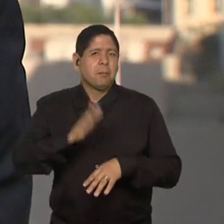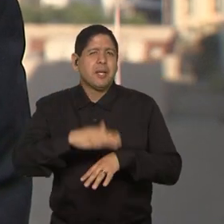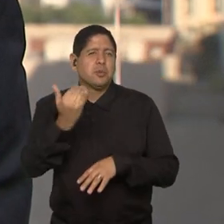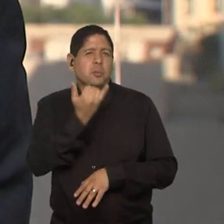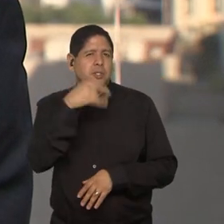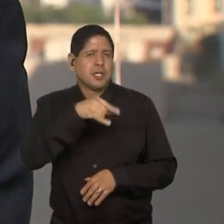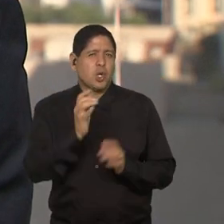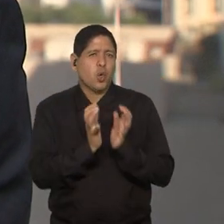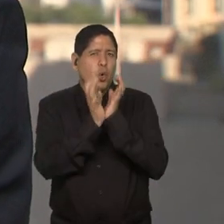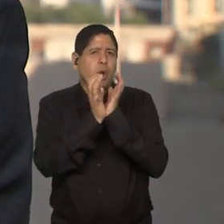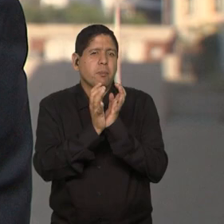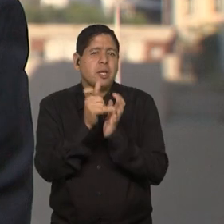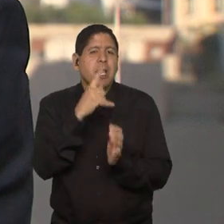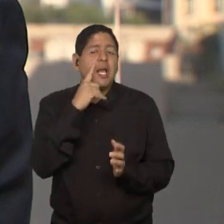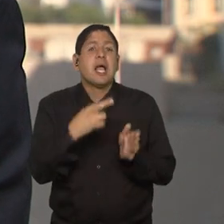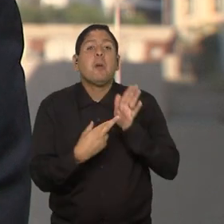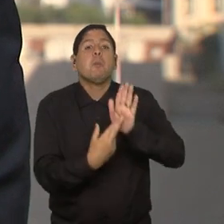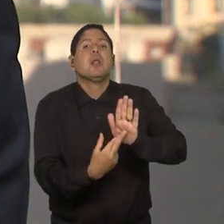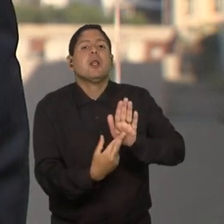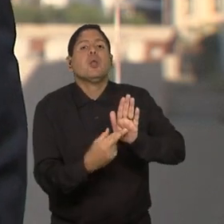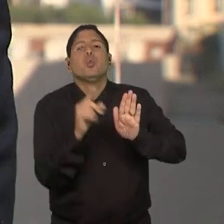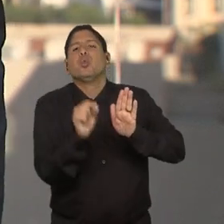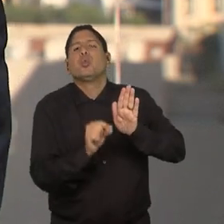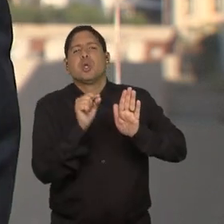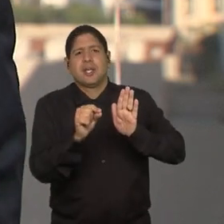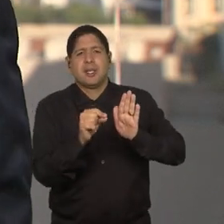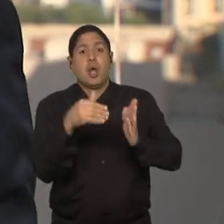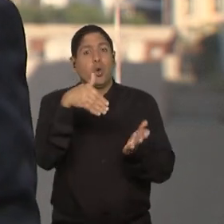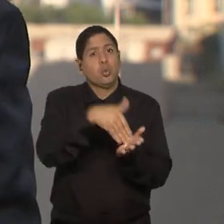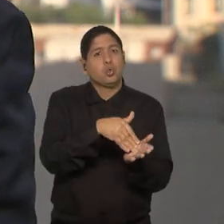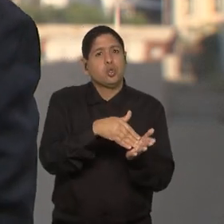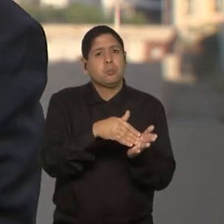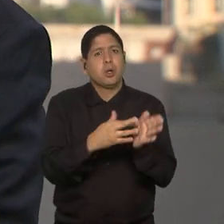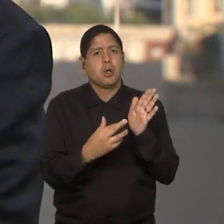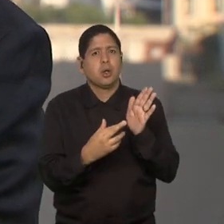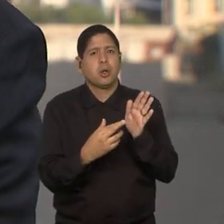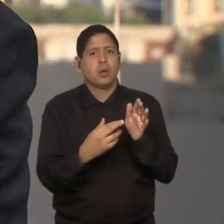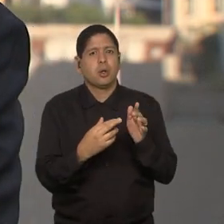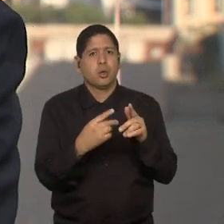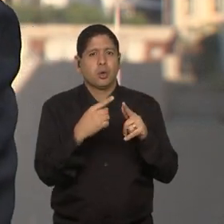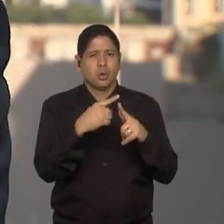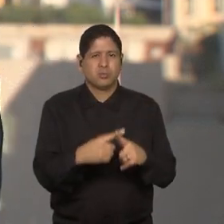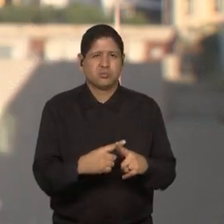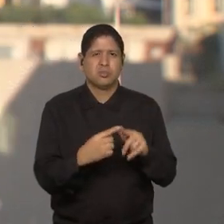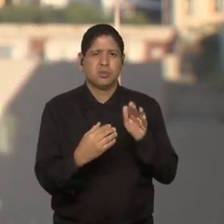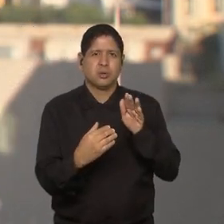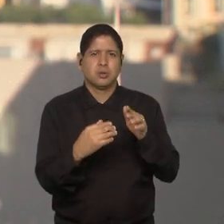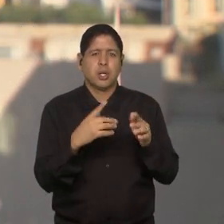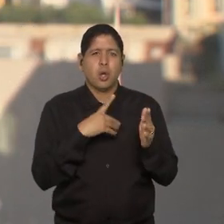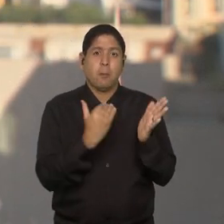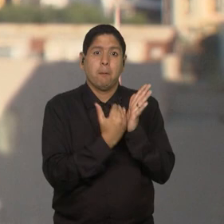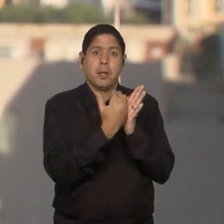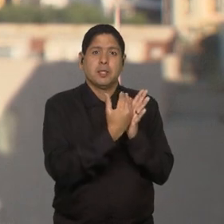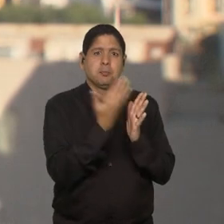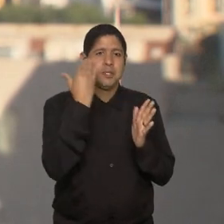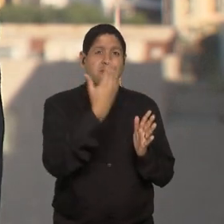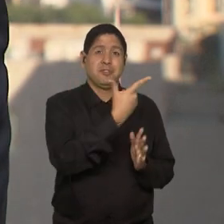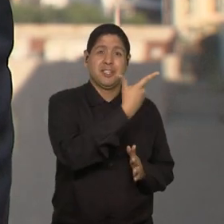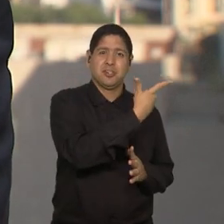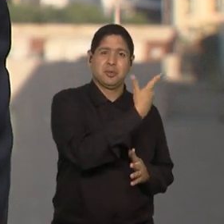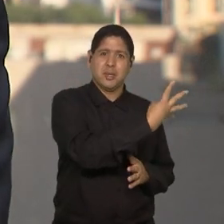é o que ela representa, né? A última Copa, ela tinha 24 equipes. Fomos para 32 equipes.